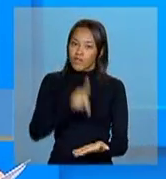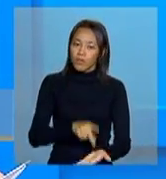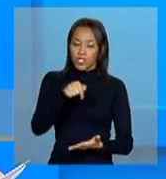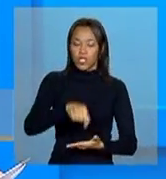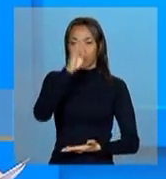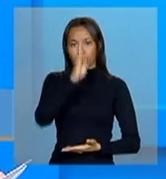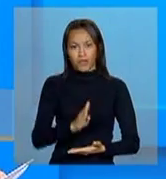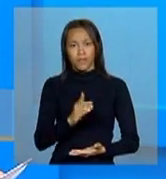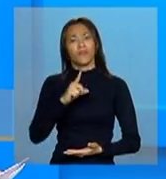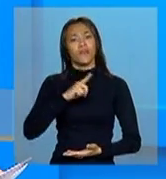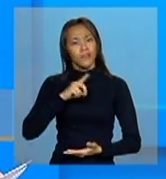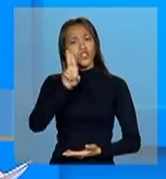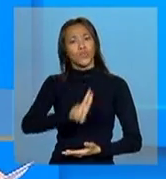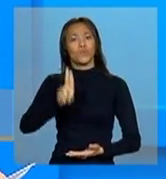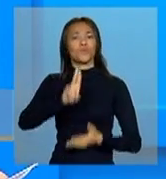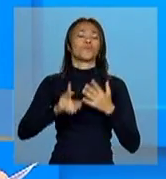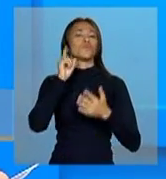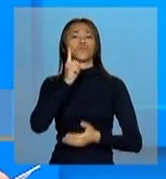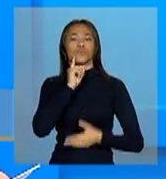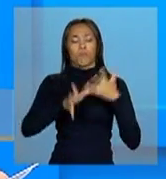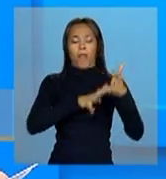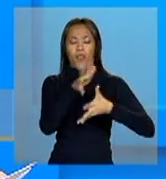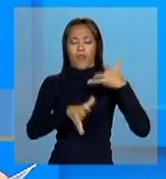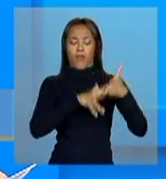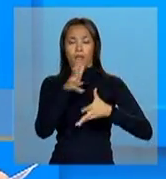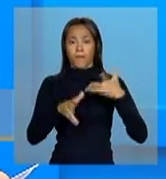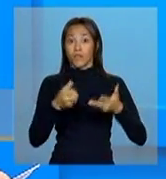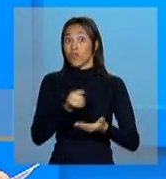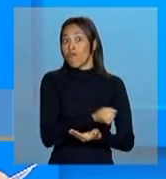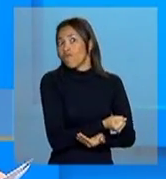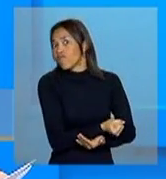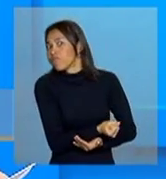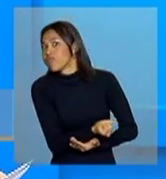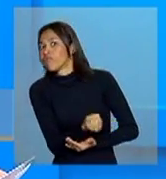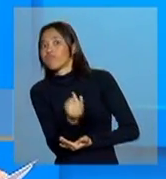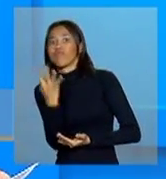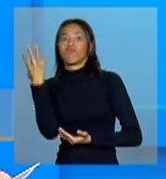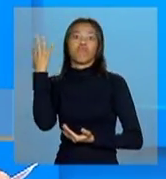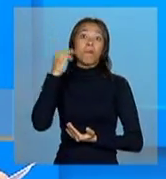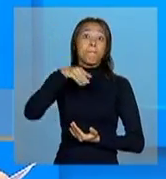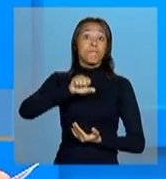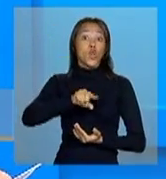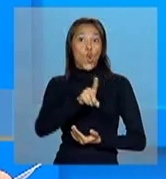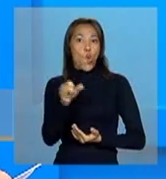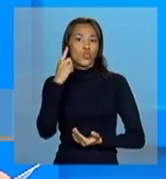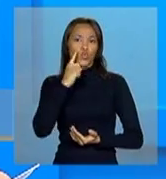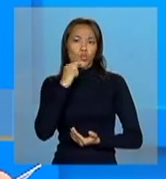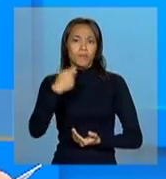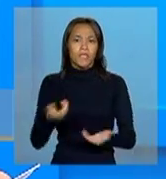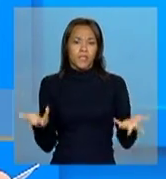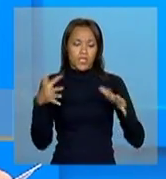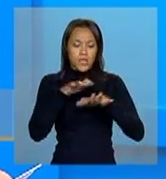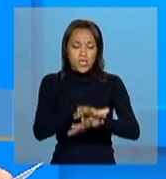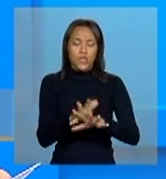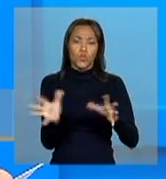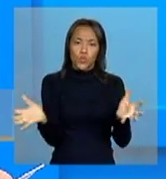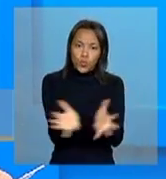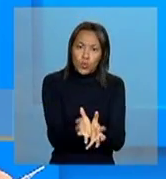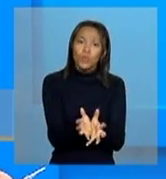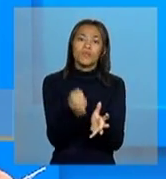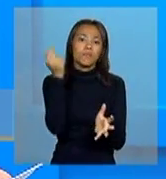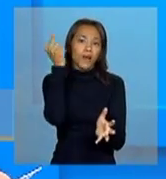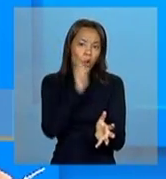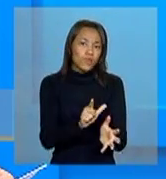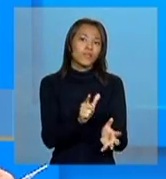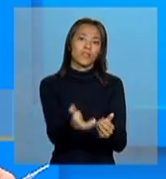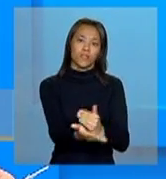Brasil e de uso da comunidade surda. São milhões de surdos que precisam ser integrados nos grupos beneficiados